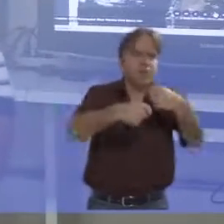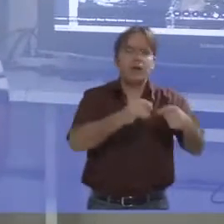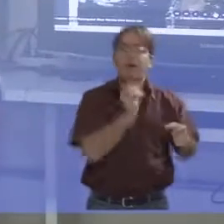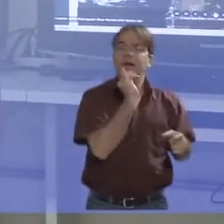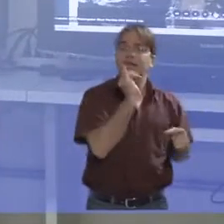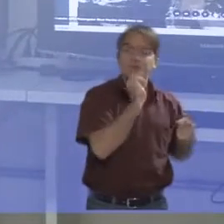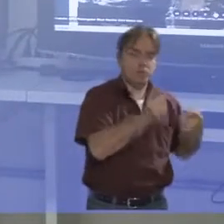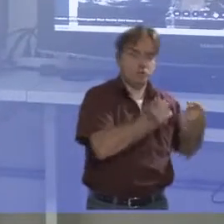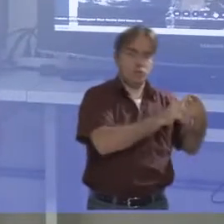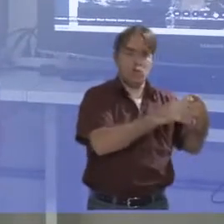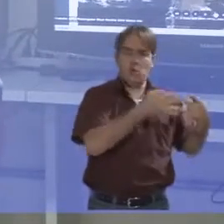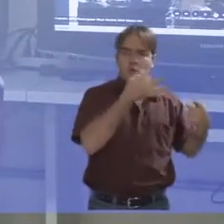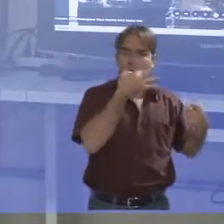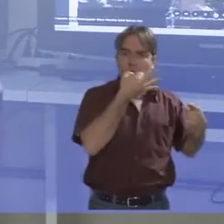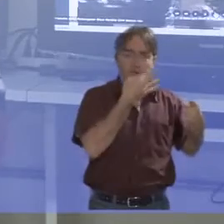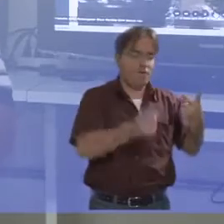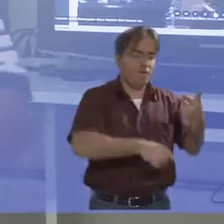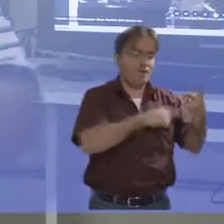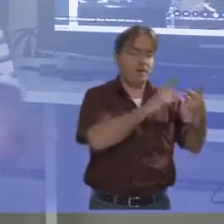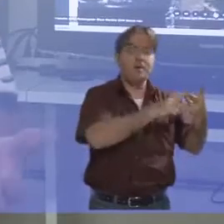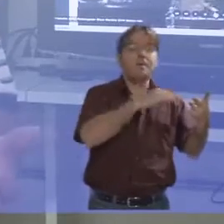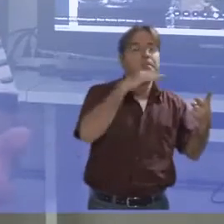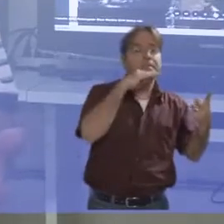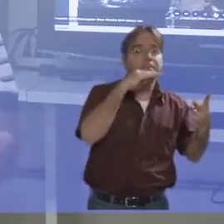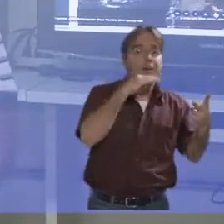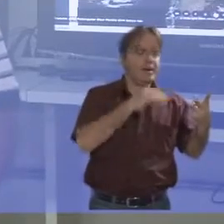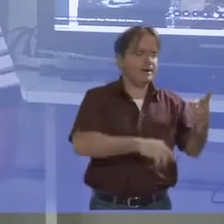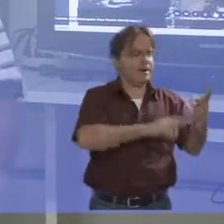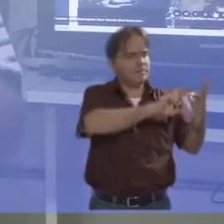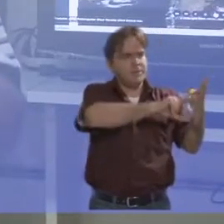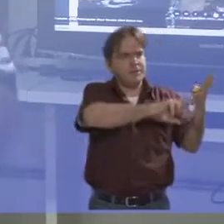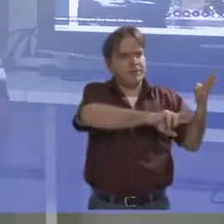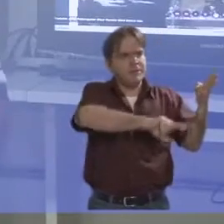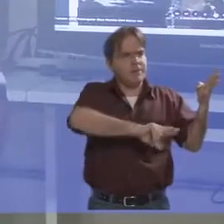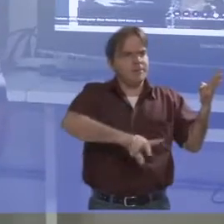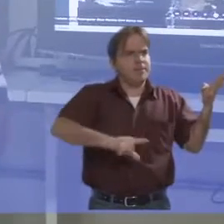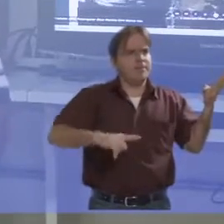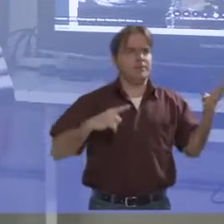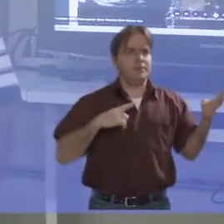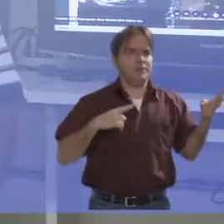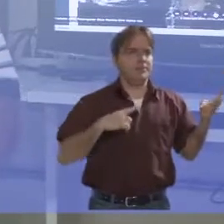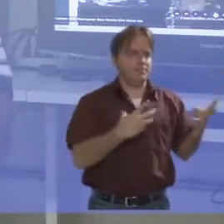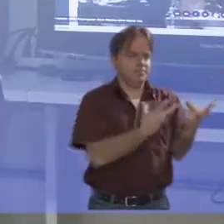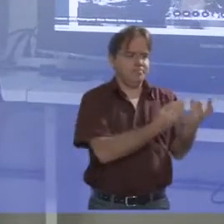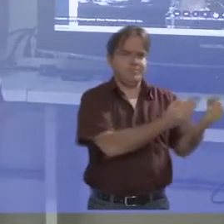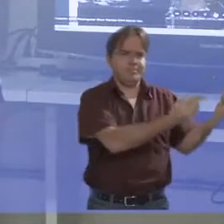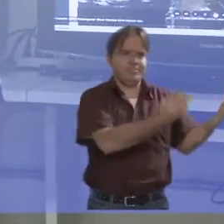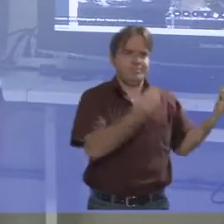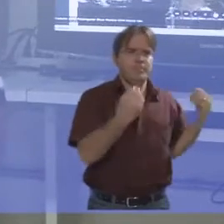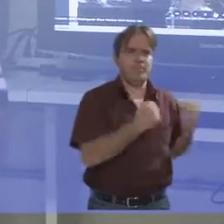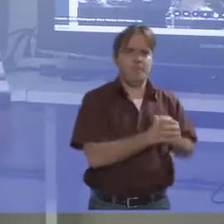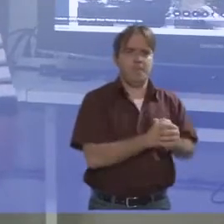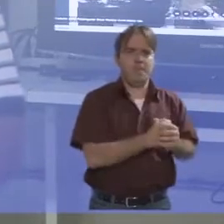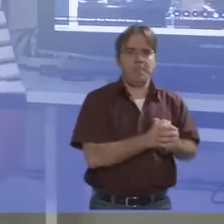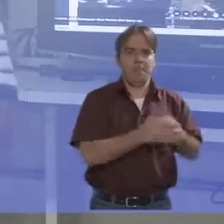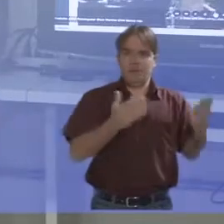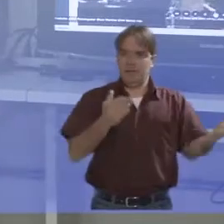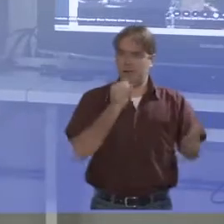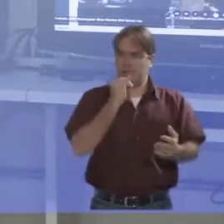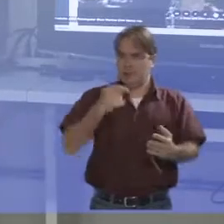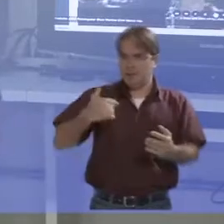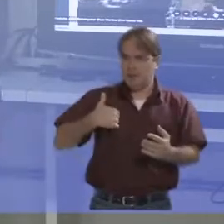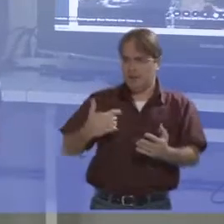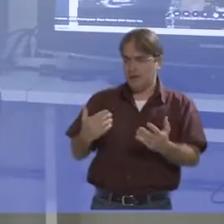como é o caso da uva, da manga e de outros. E como a gente está associado, como